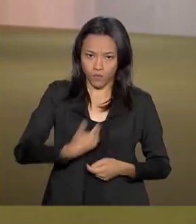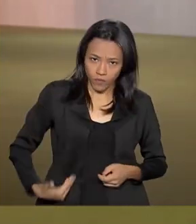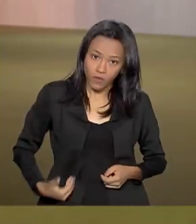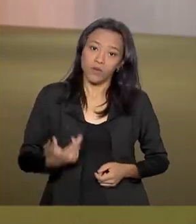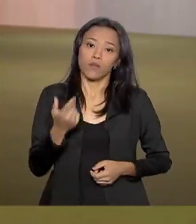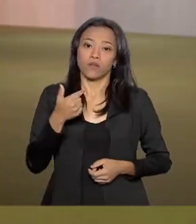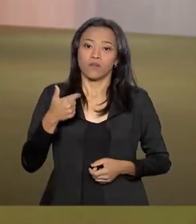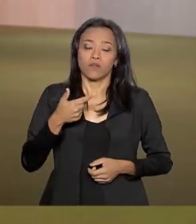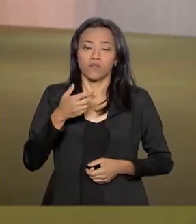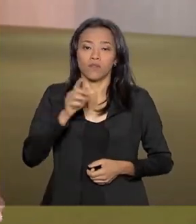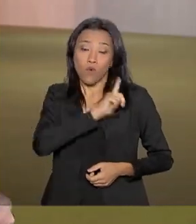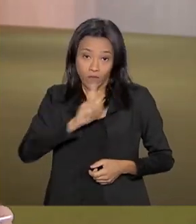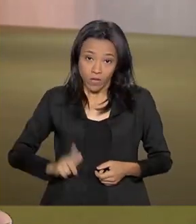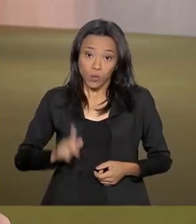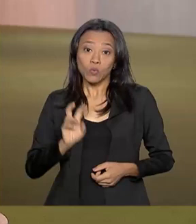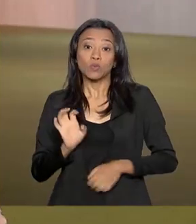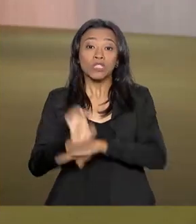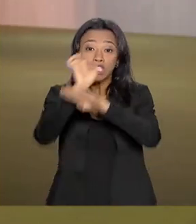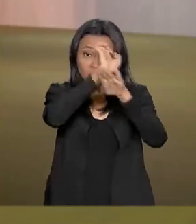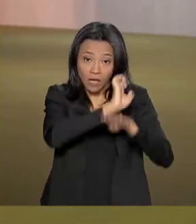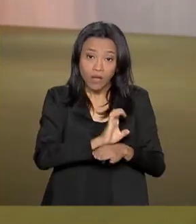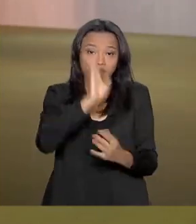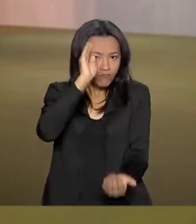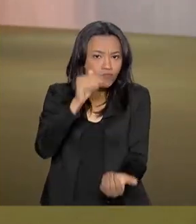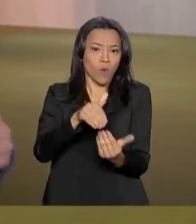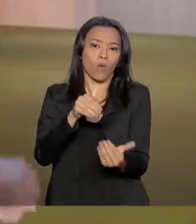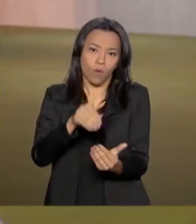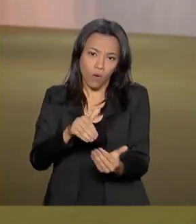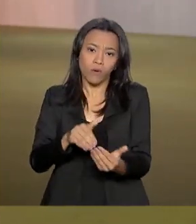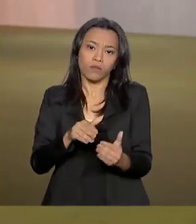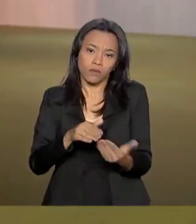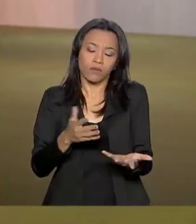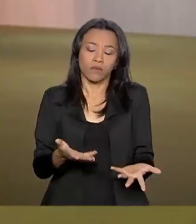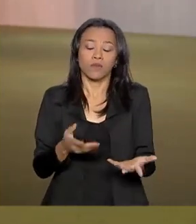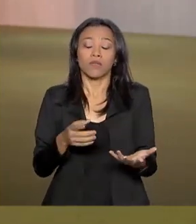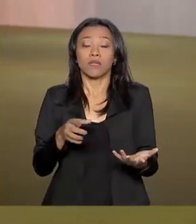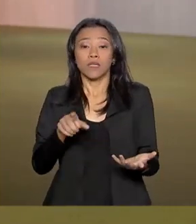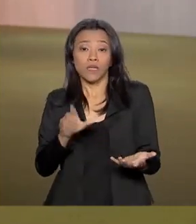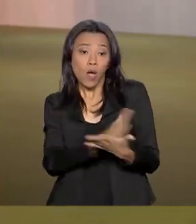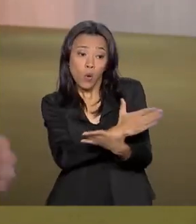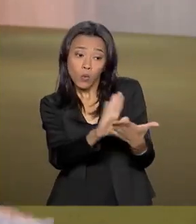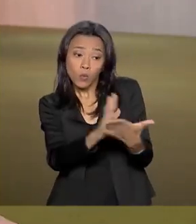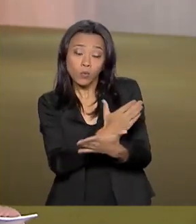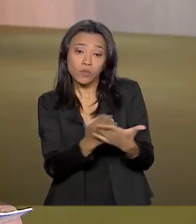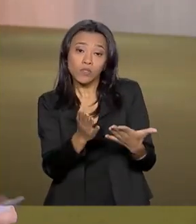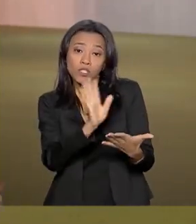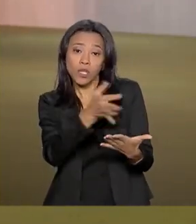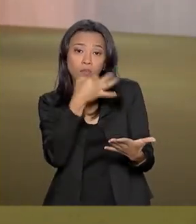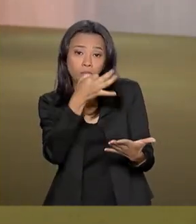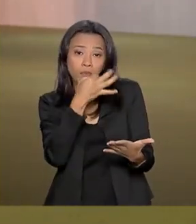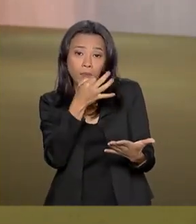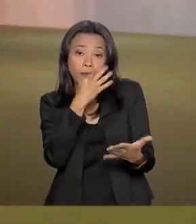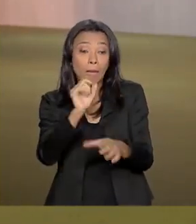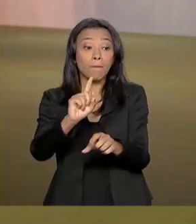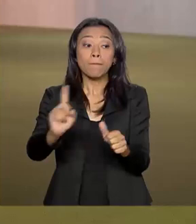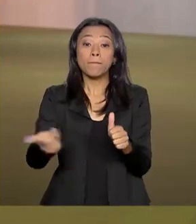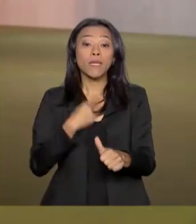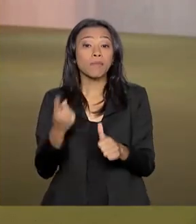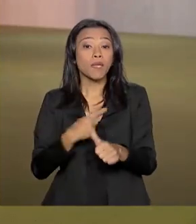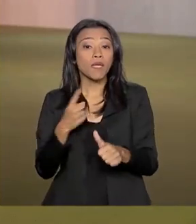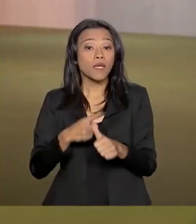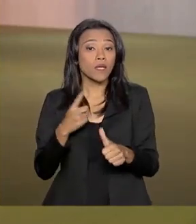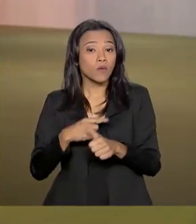eles têm uma reunião aqui em Brasília para tratar desse assunto. E alguns já sugeriram que o relator aguarde o posicionamento deles antes de